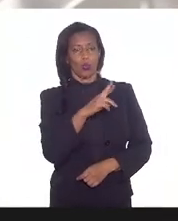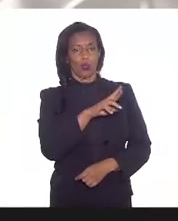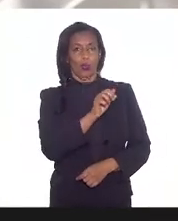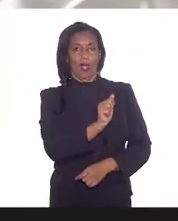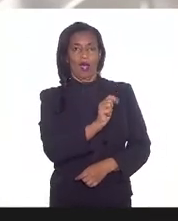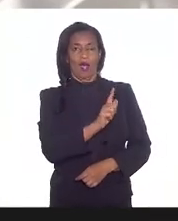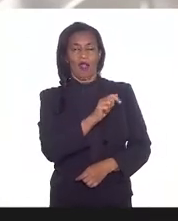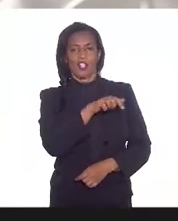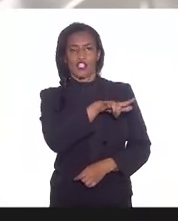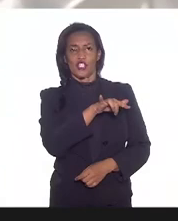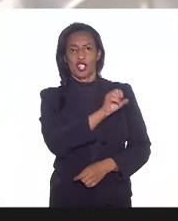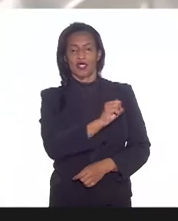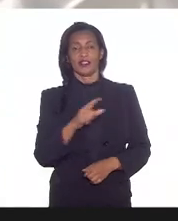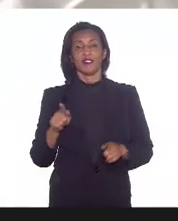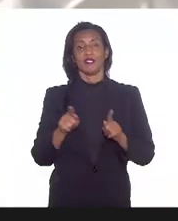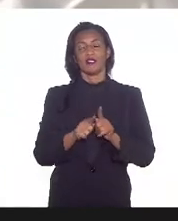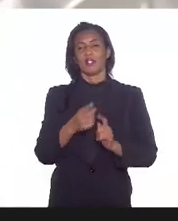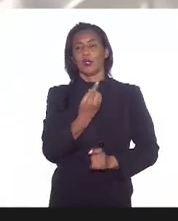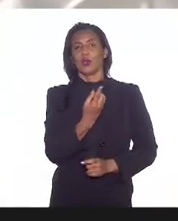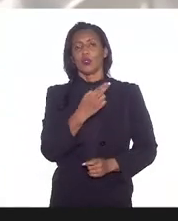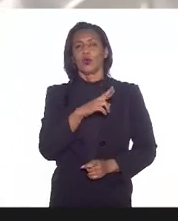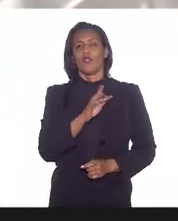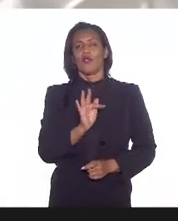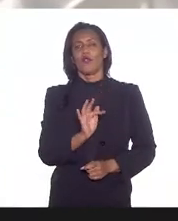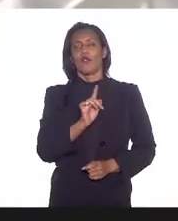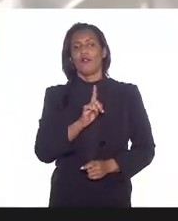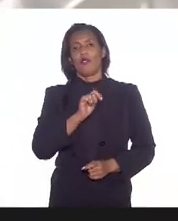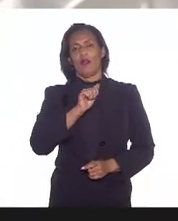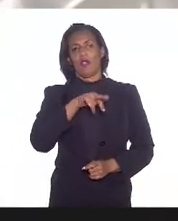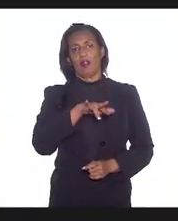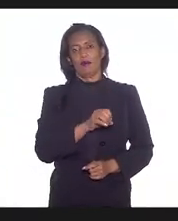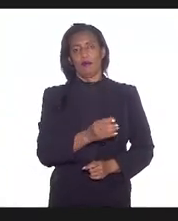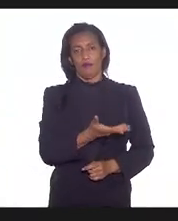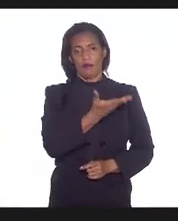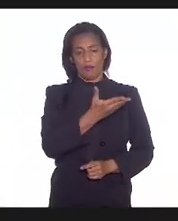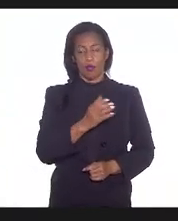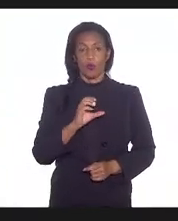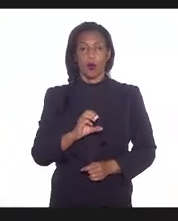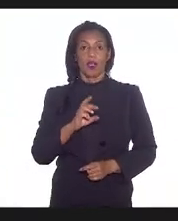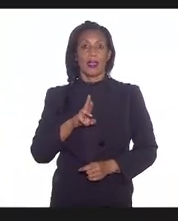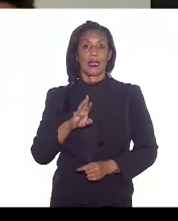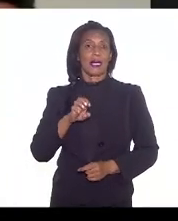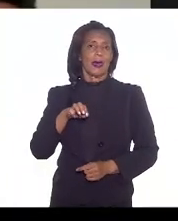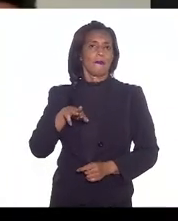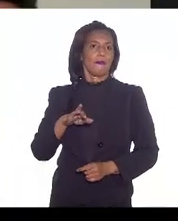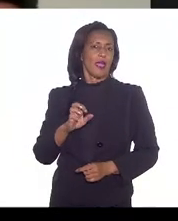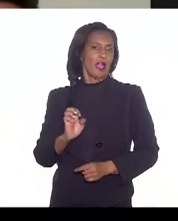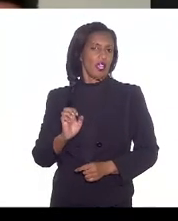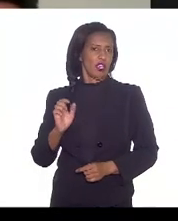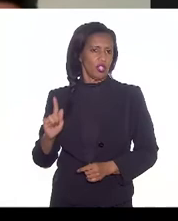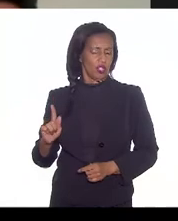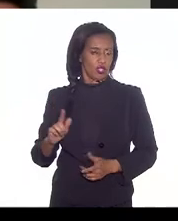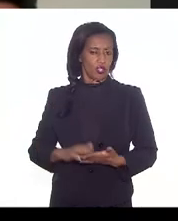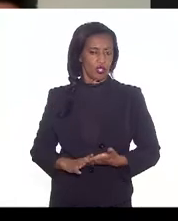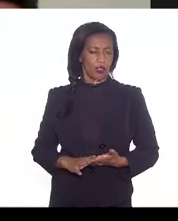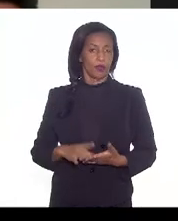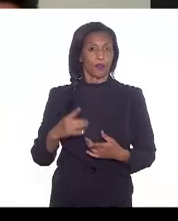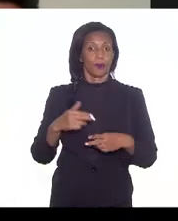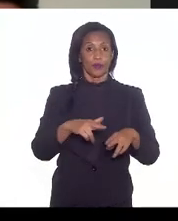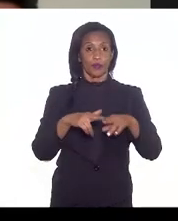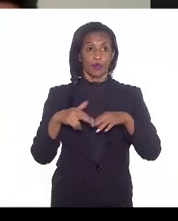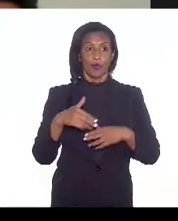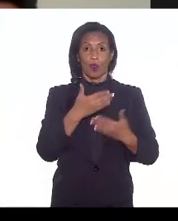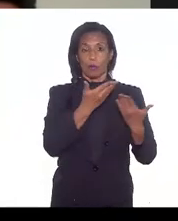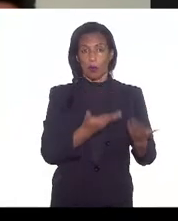Teres e também o doutor Flávio Antônio na figura do Cremest por conta das indicações feitas